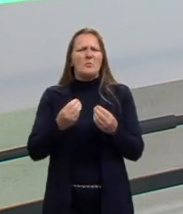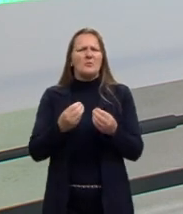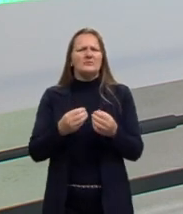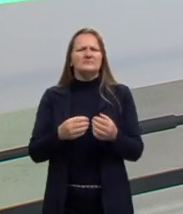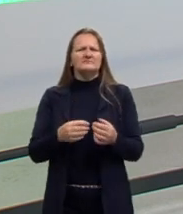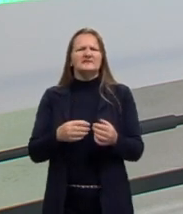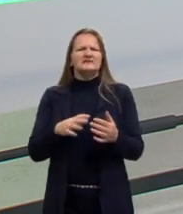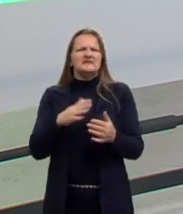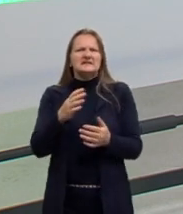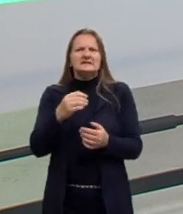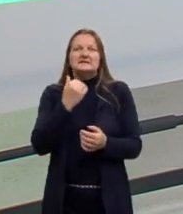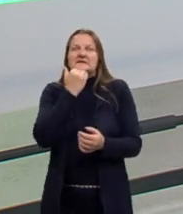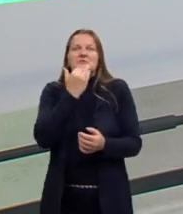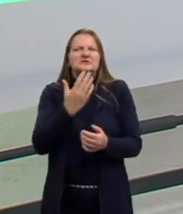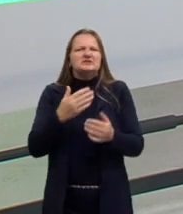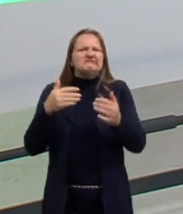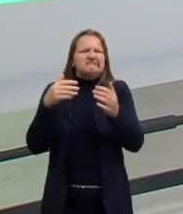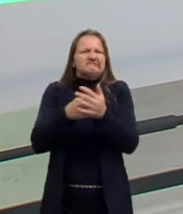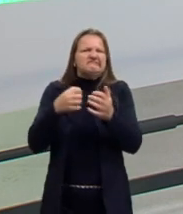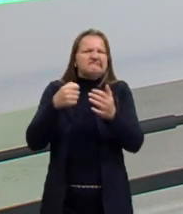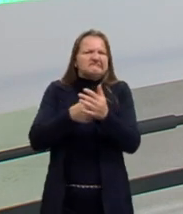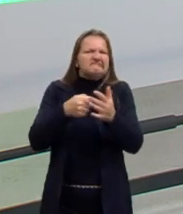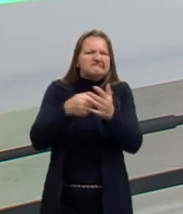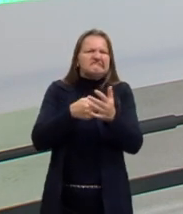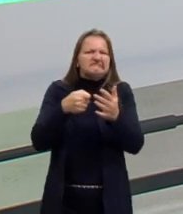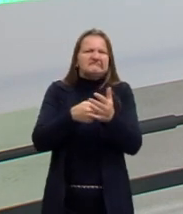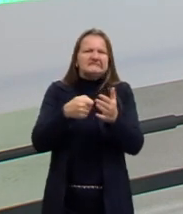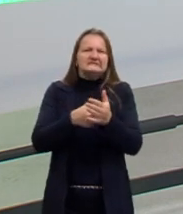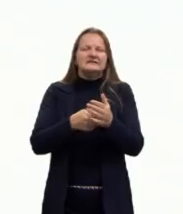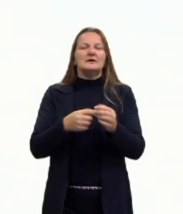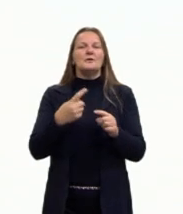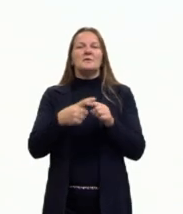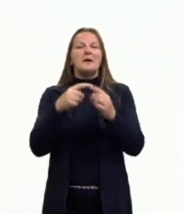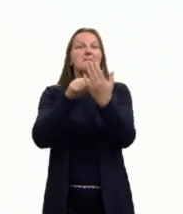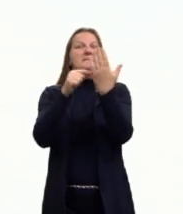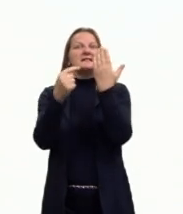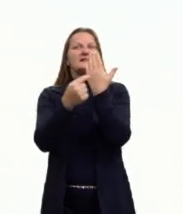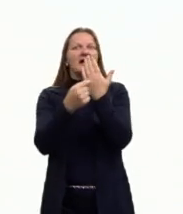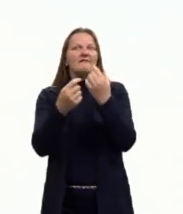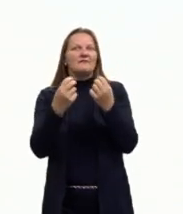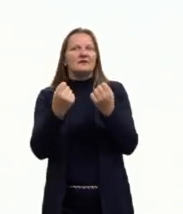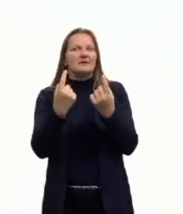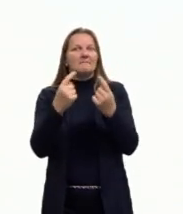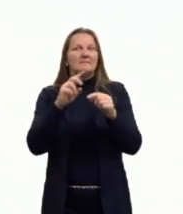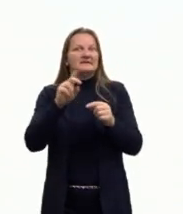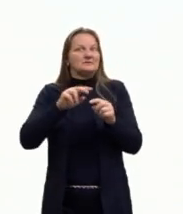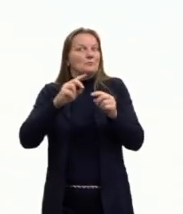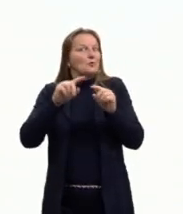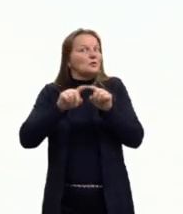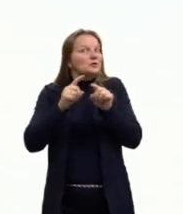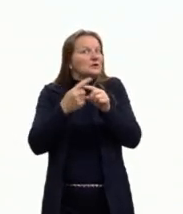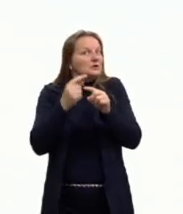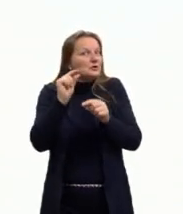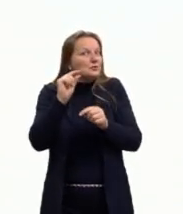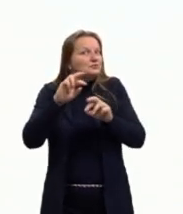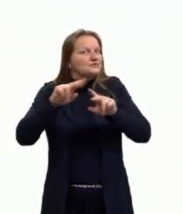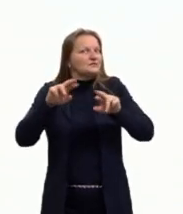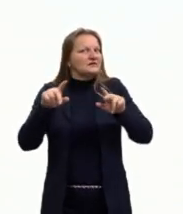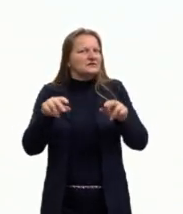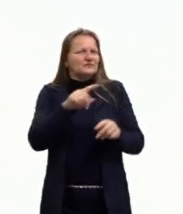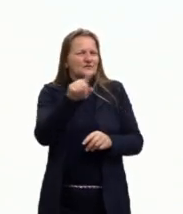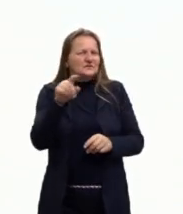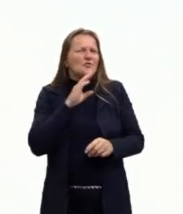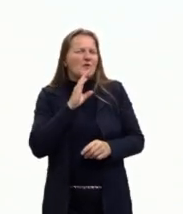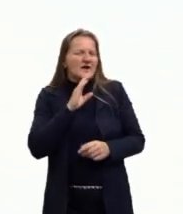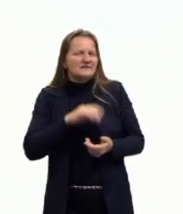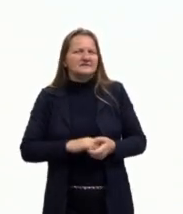a gente vai falar hoje, então. A gente vai falar sobre algo que vocês já conhecem, talvez vocês não